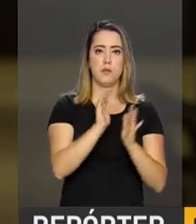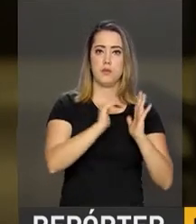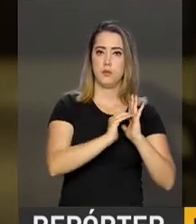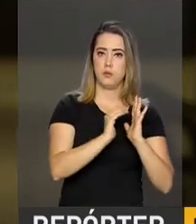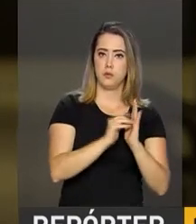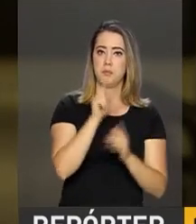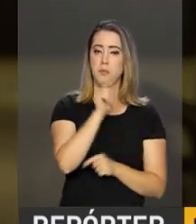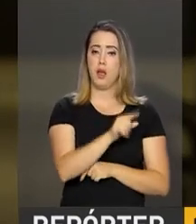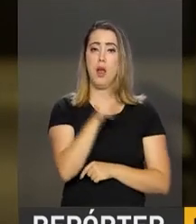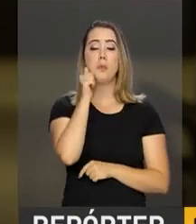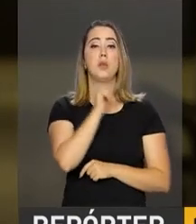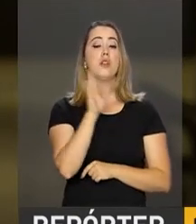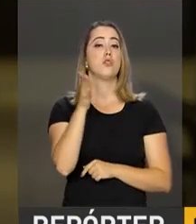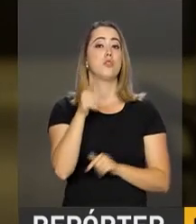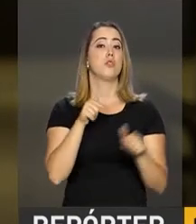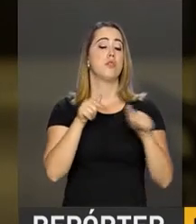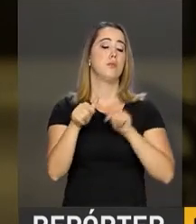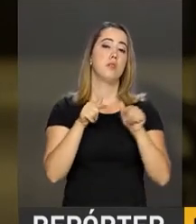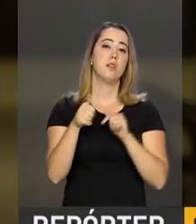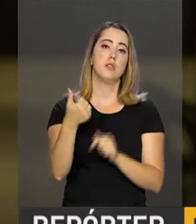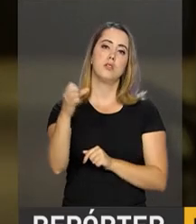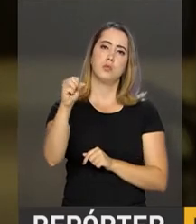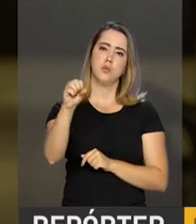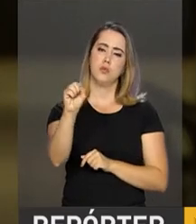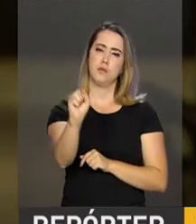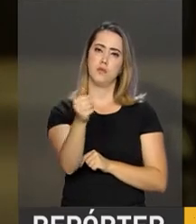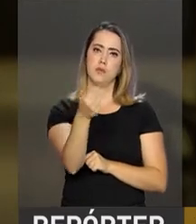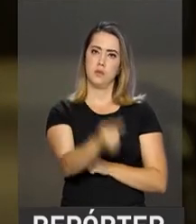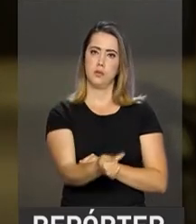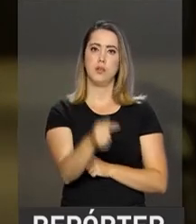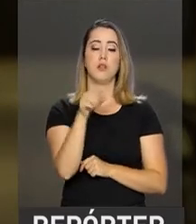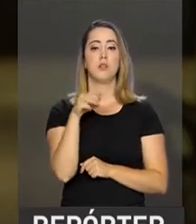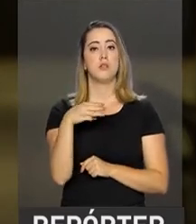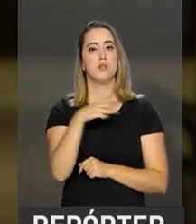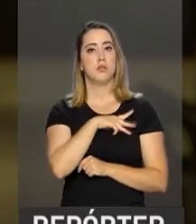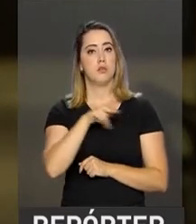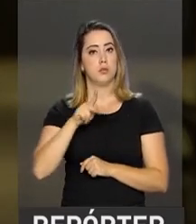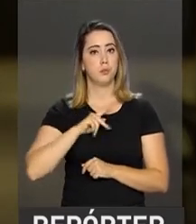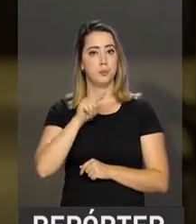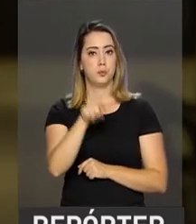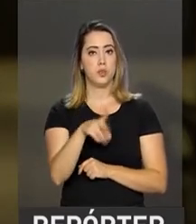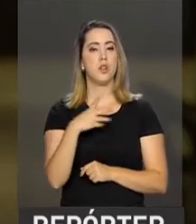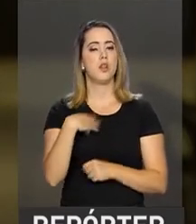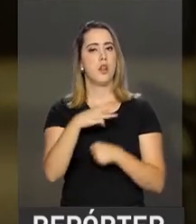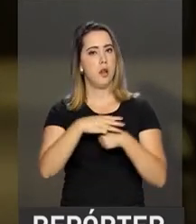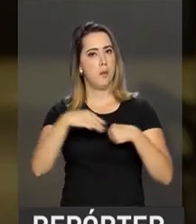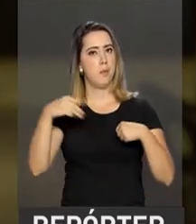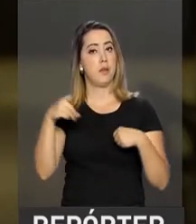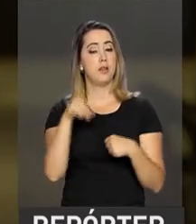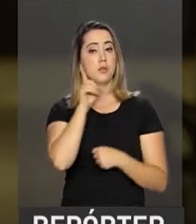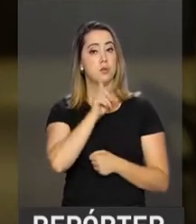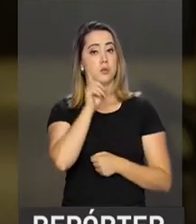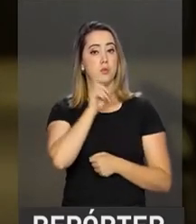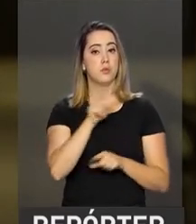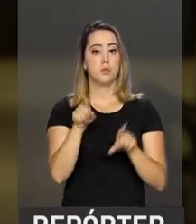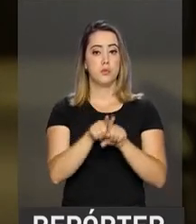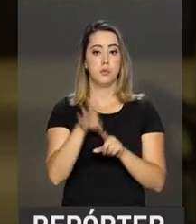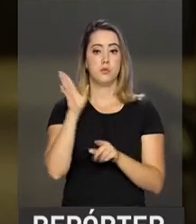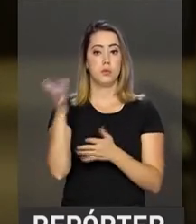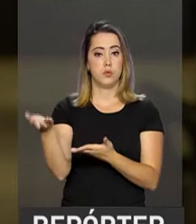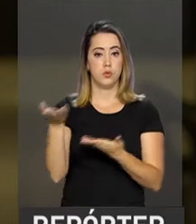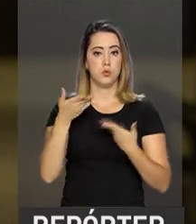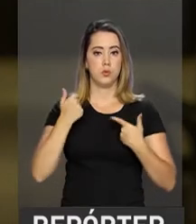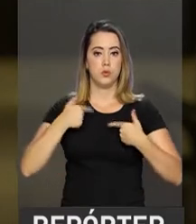Federal desde 1987. A nova Procuradora é Mestre em Direito pela Universidade de Harvard e já